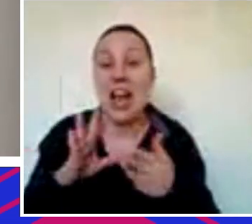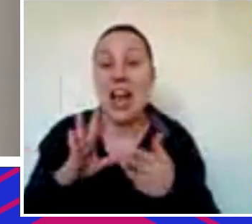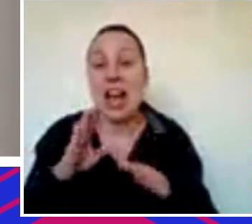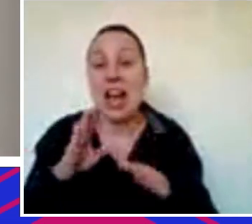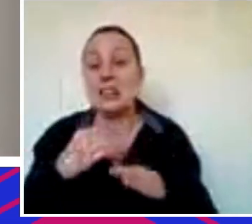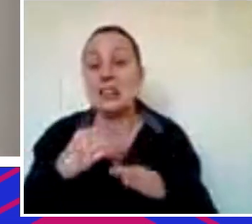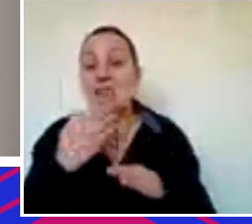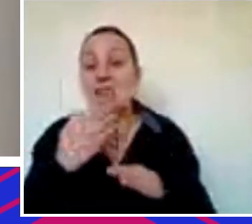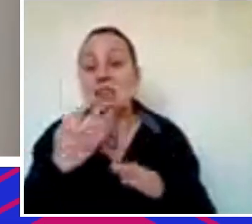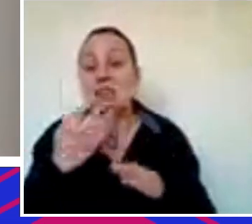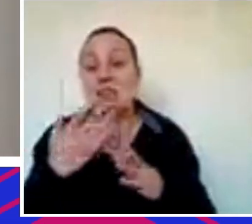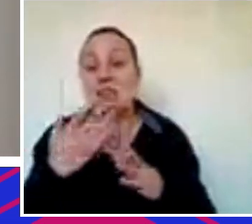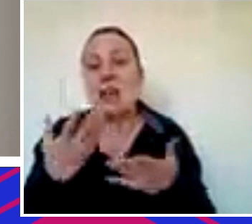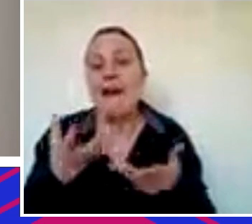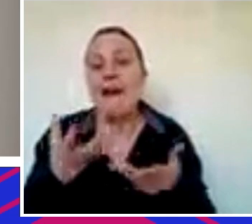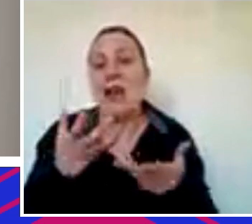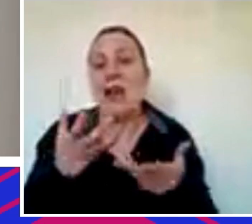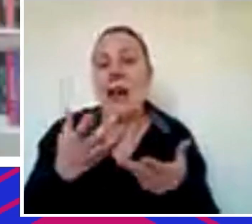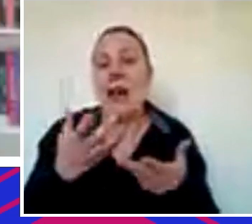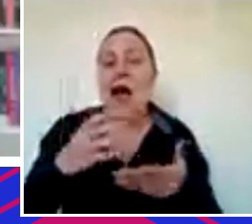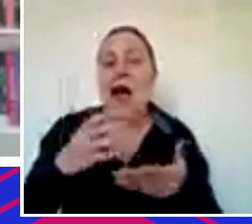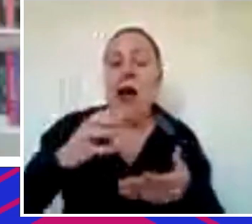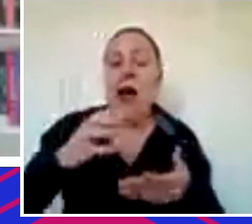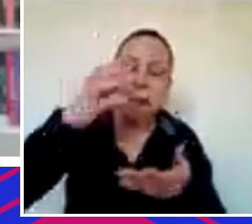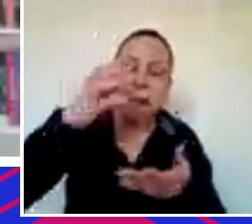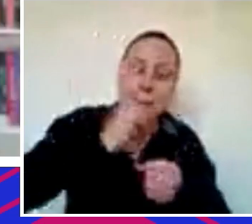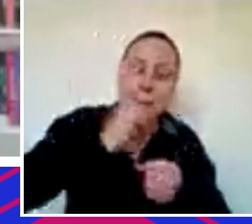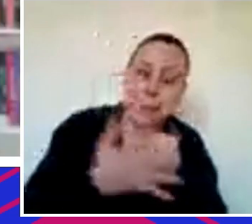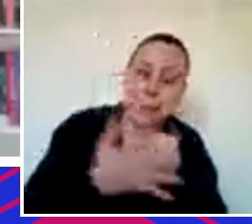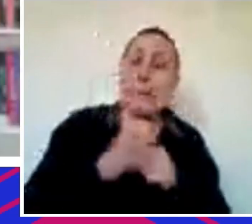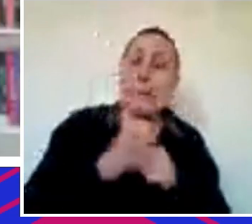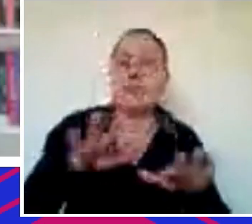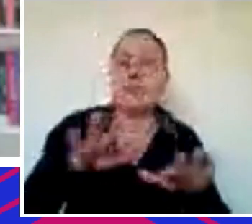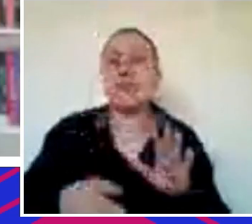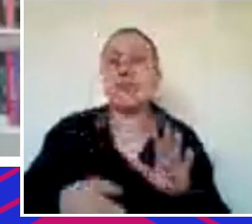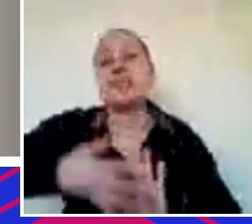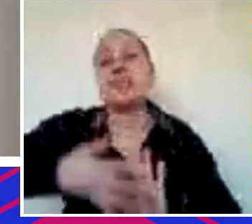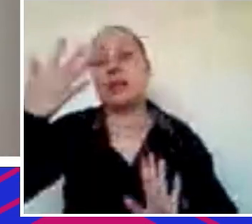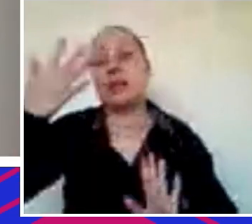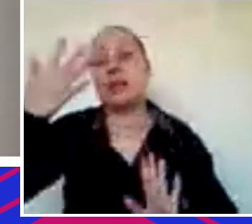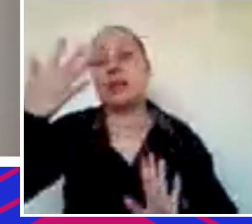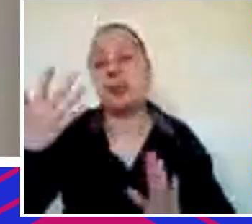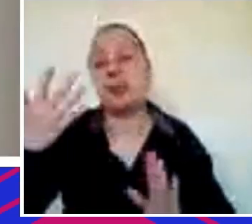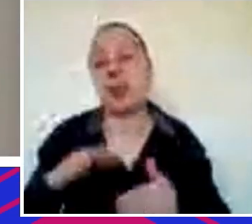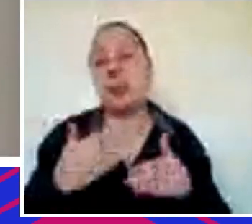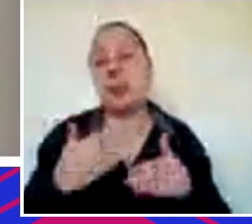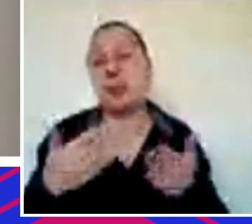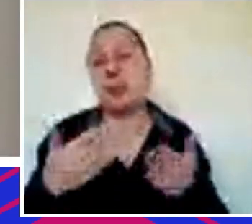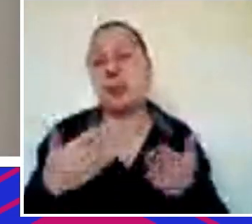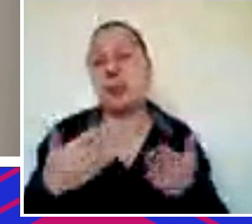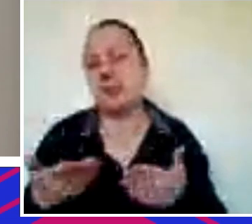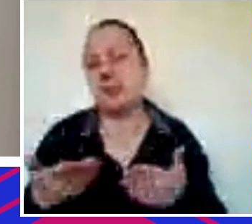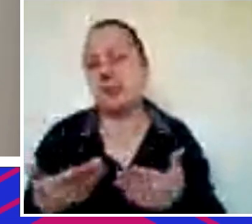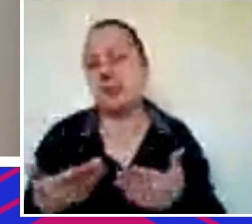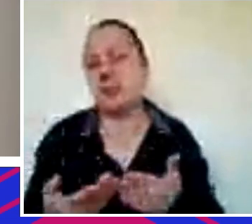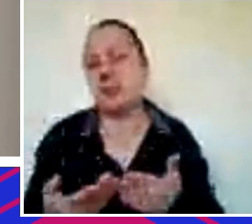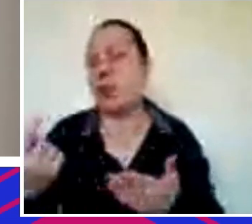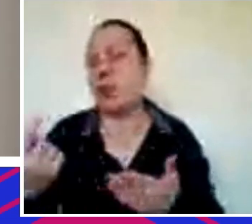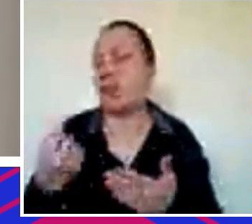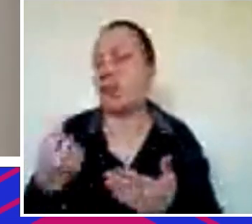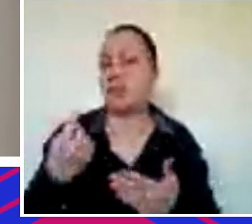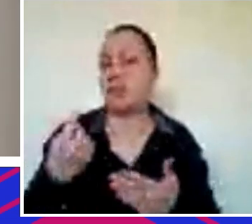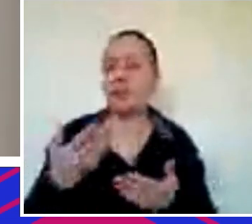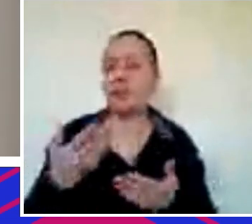esperando que vinha tão rápido, a pandemia meio que acelerou esse processo. E eu acho que esse processo agora, desde a perspectiva dos investidores que estão começando a olhar